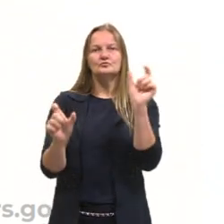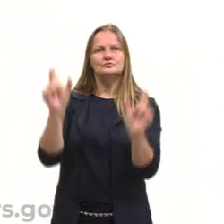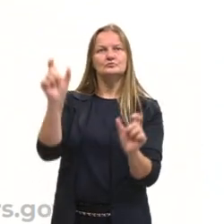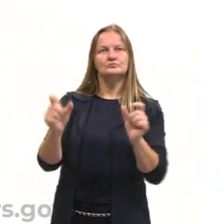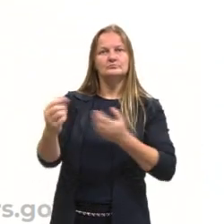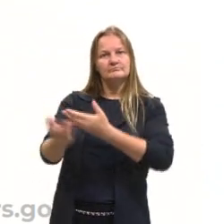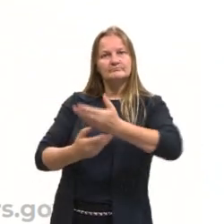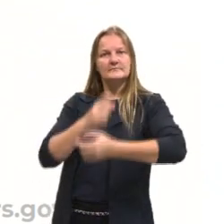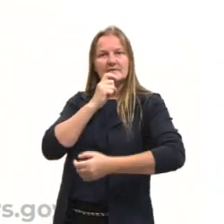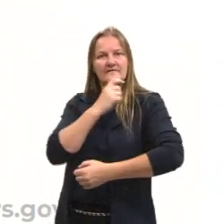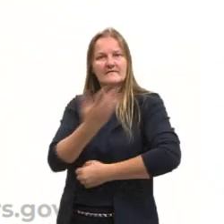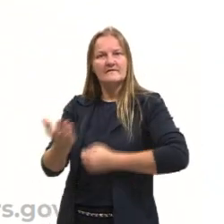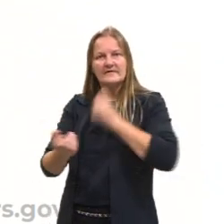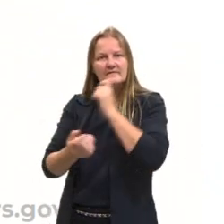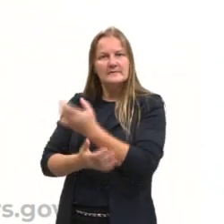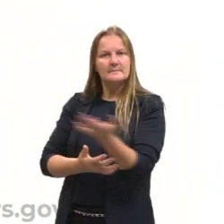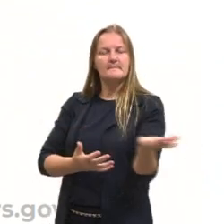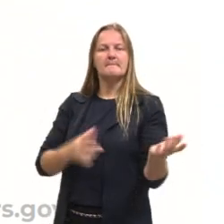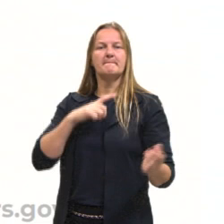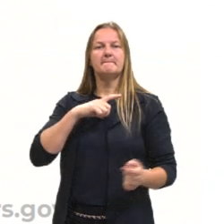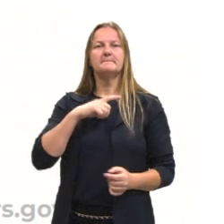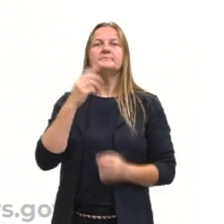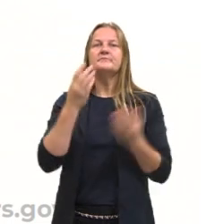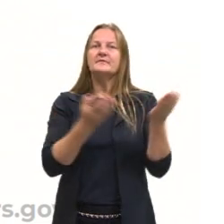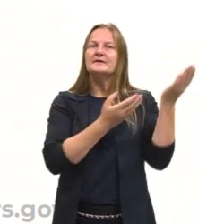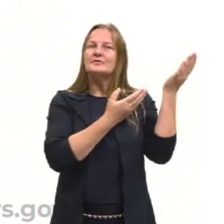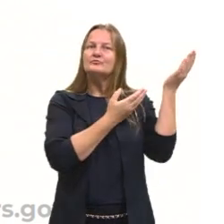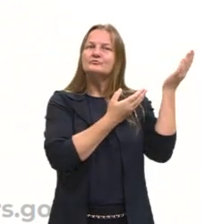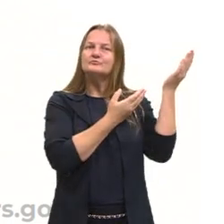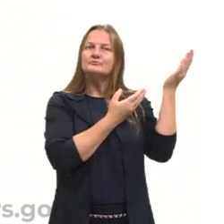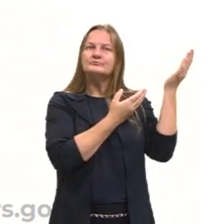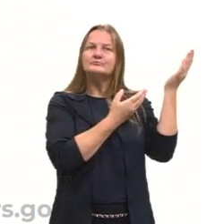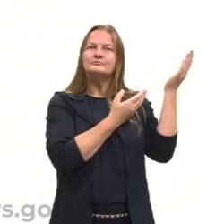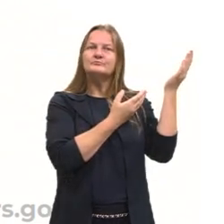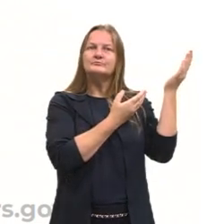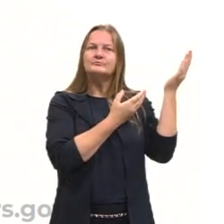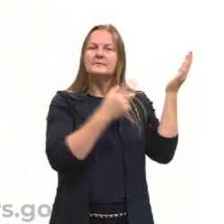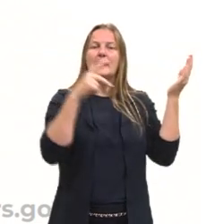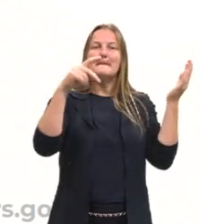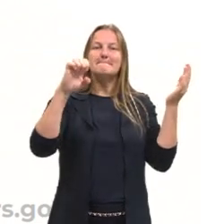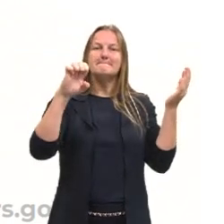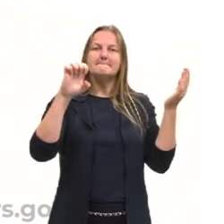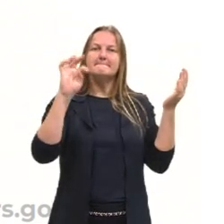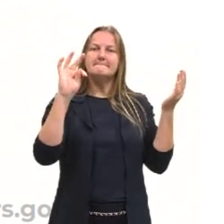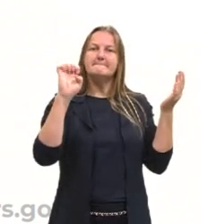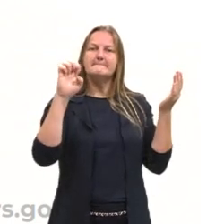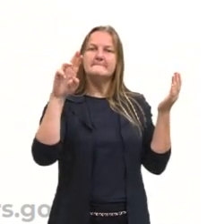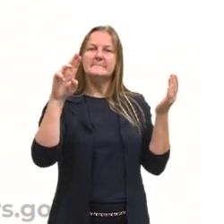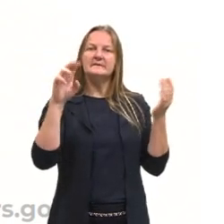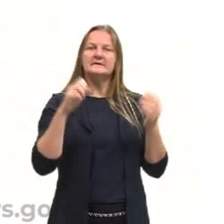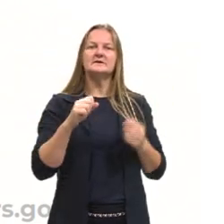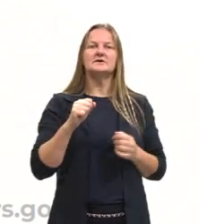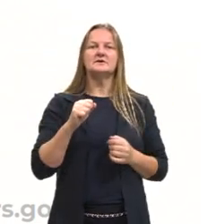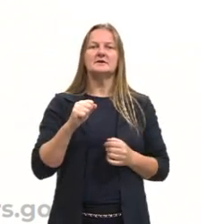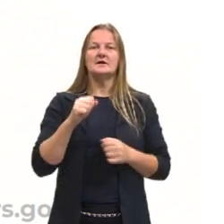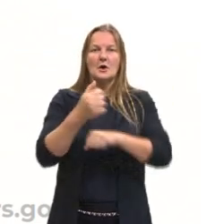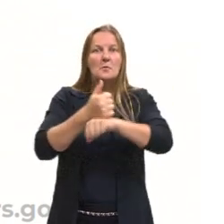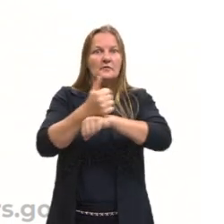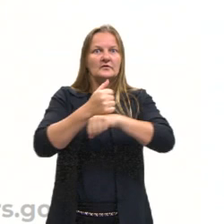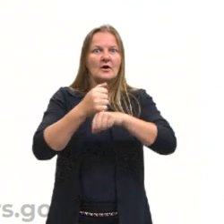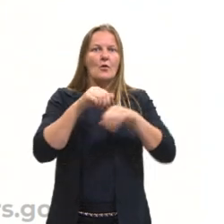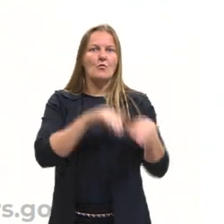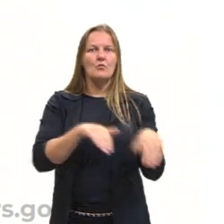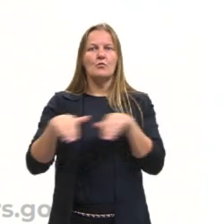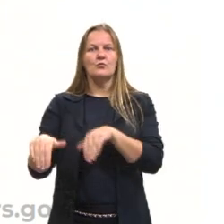com o meio ambiente. Tem esse camarada aqui, o Peter Berger, ele é um sociólogo australiano e aí